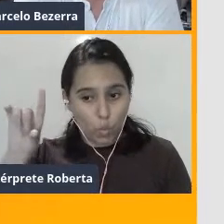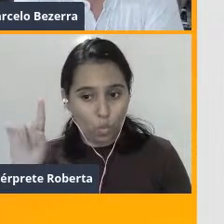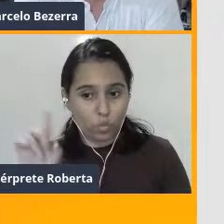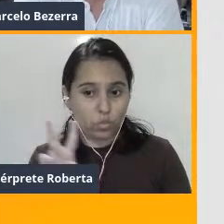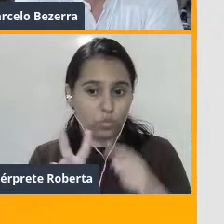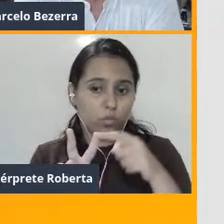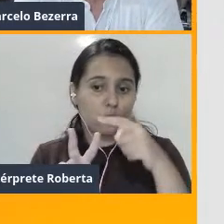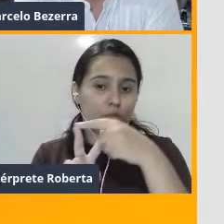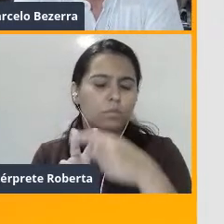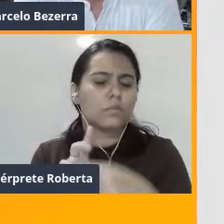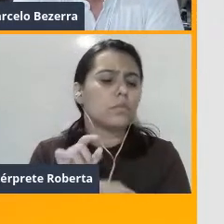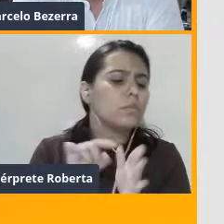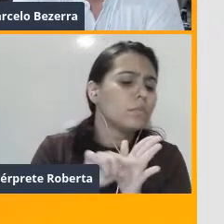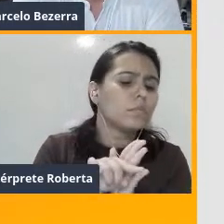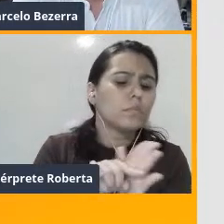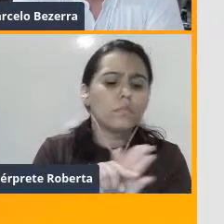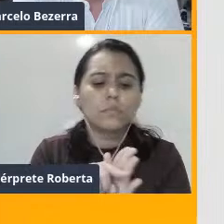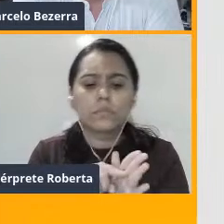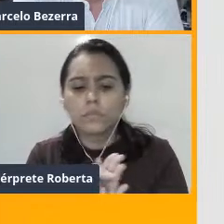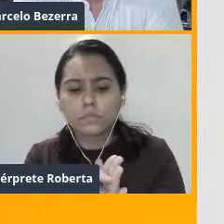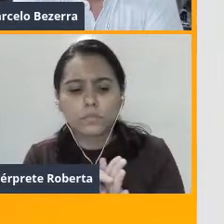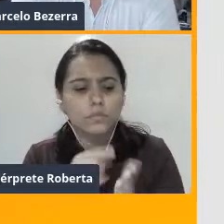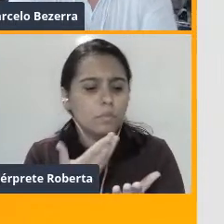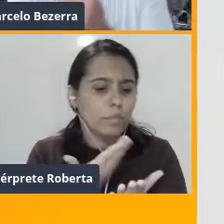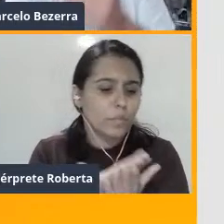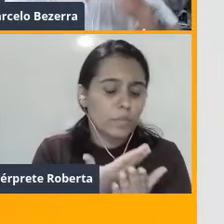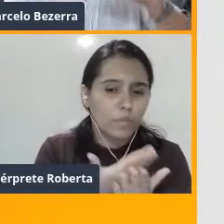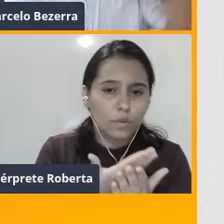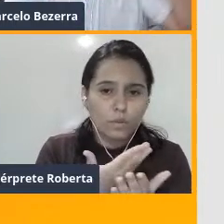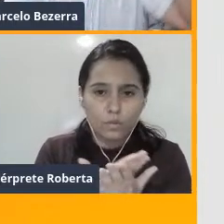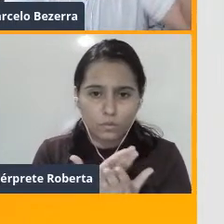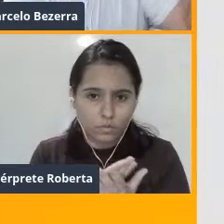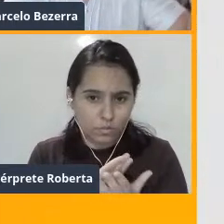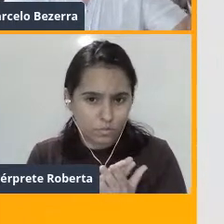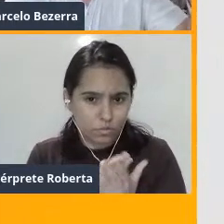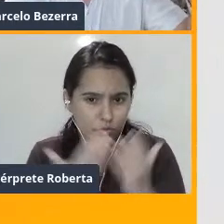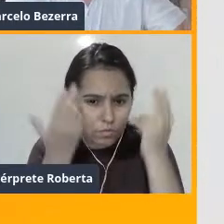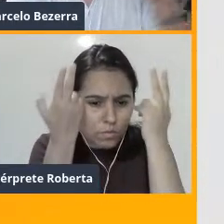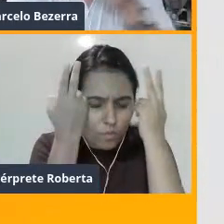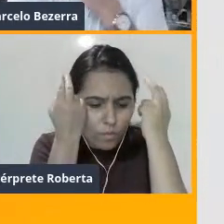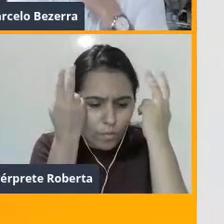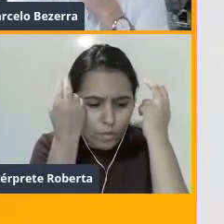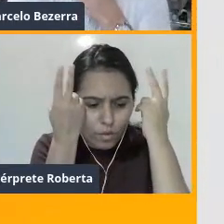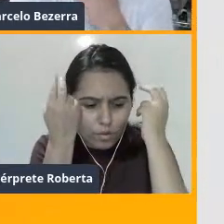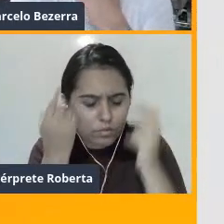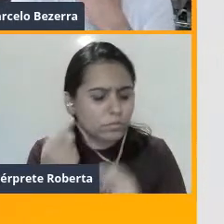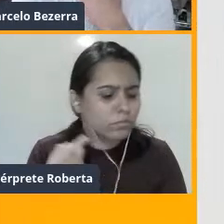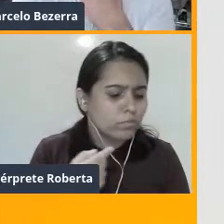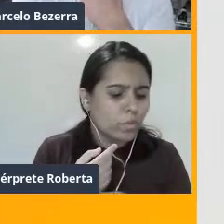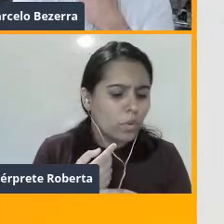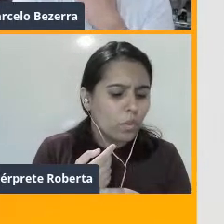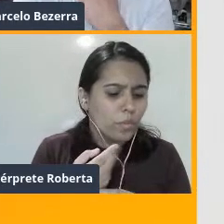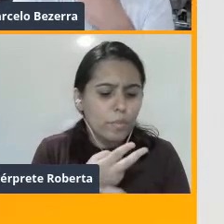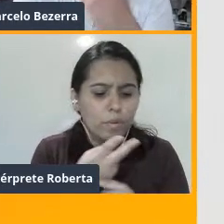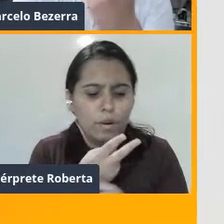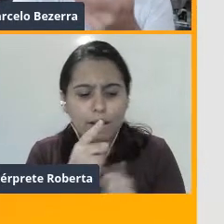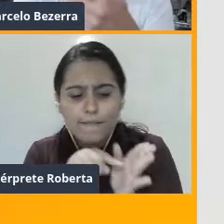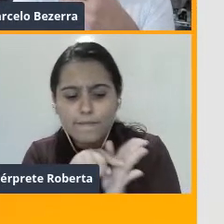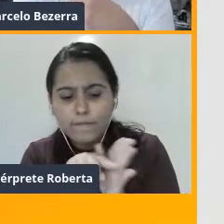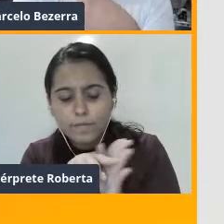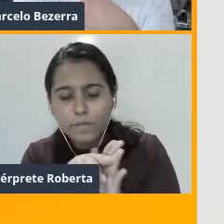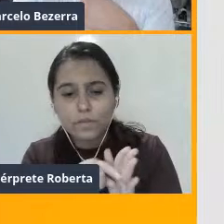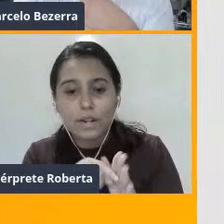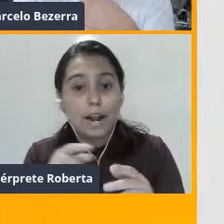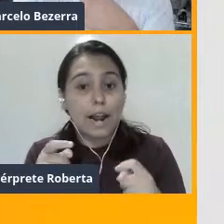que vinham com coelhos e lançaram um passo a mais na ciência, com a